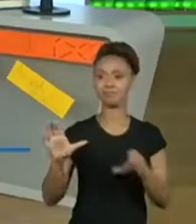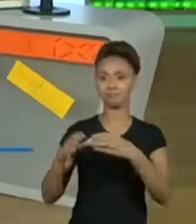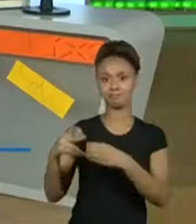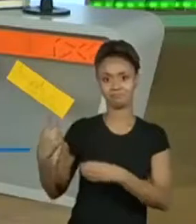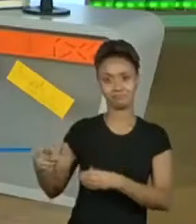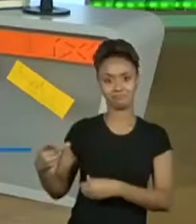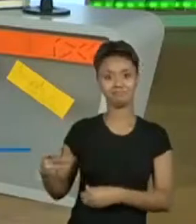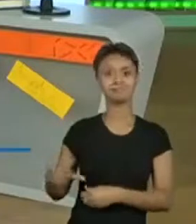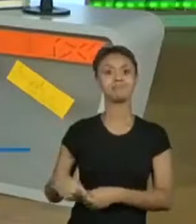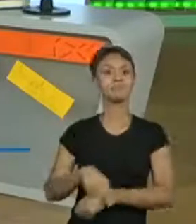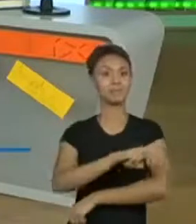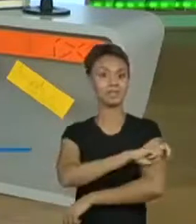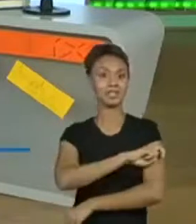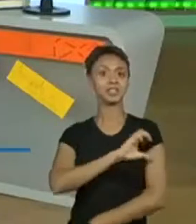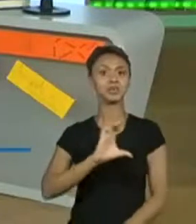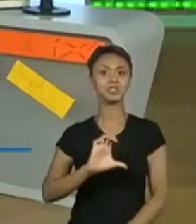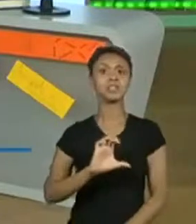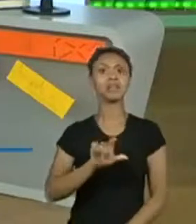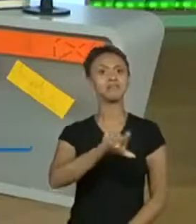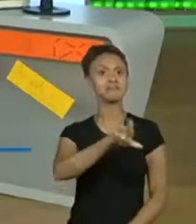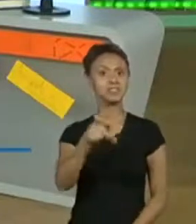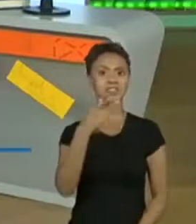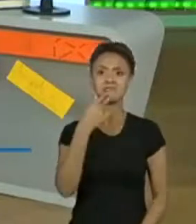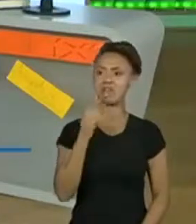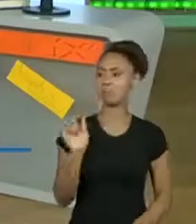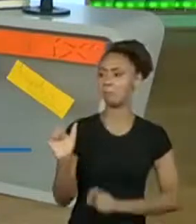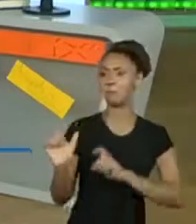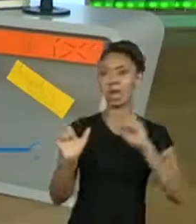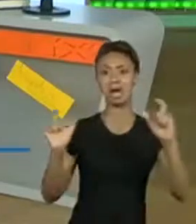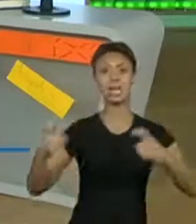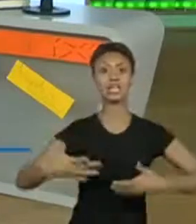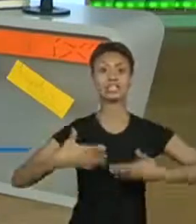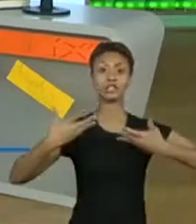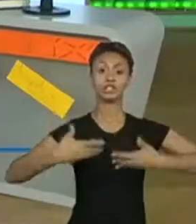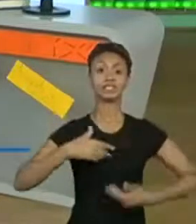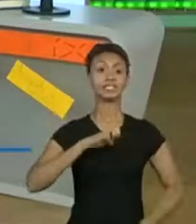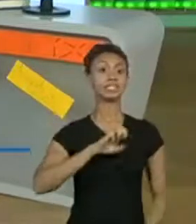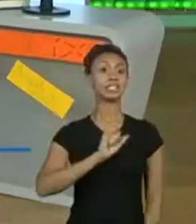muito estimulante, gente. Como vocês estão com vocabulário maravilhoso. Olha só.